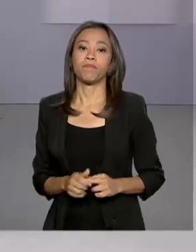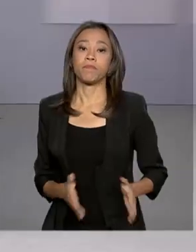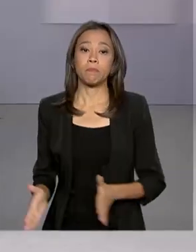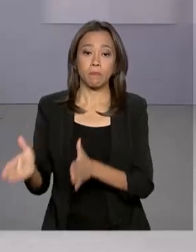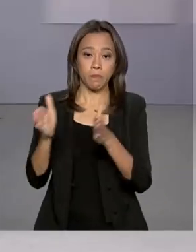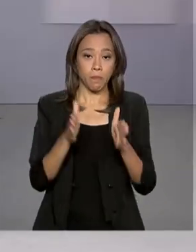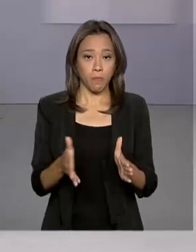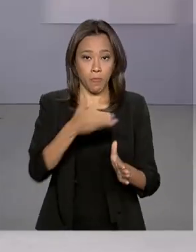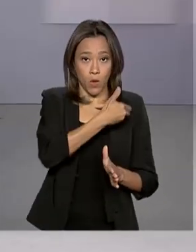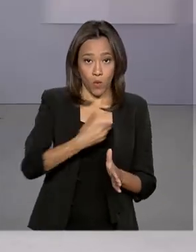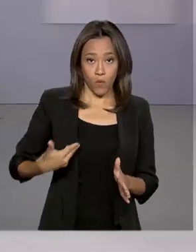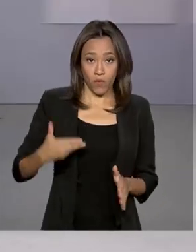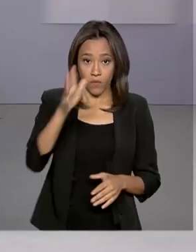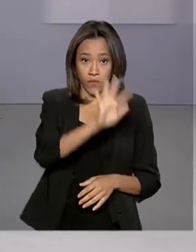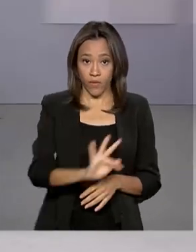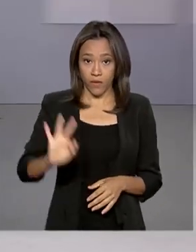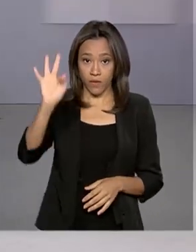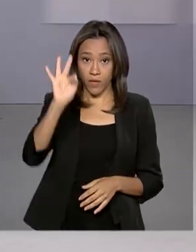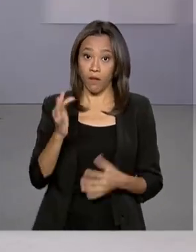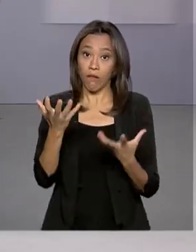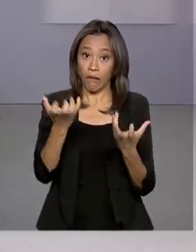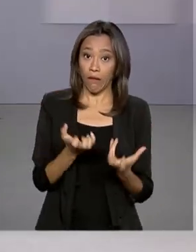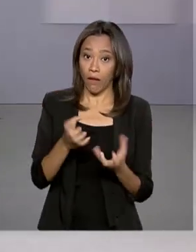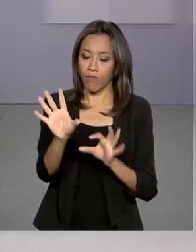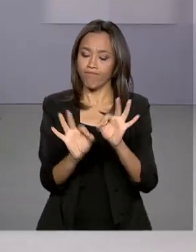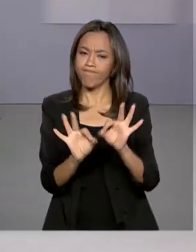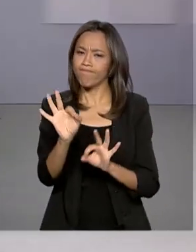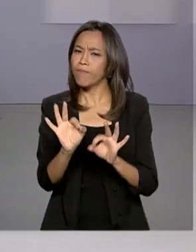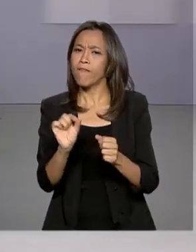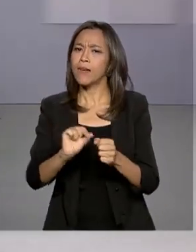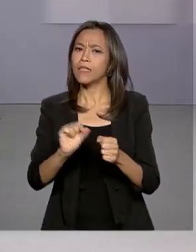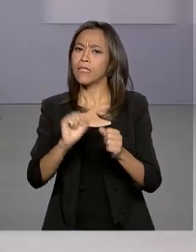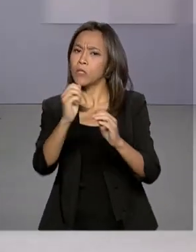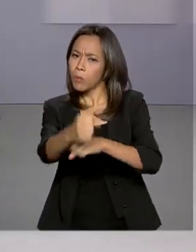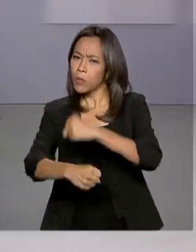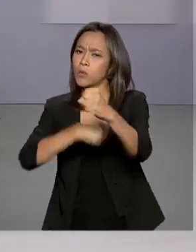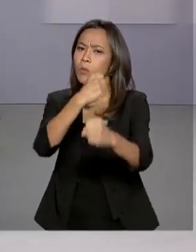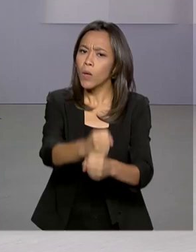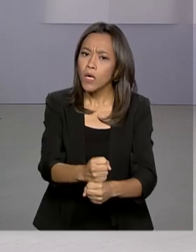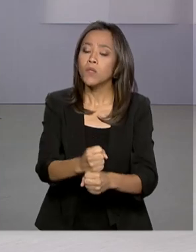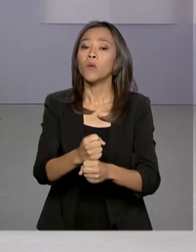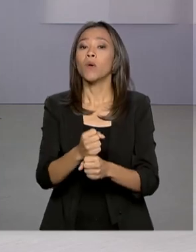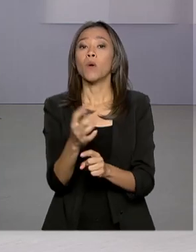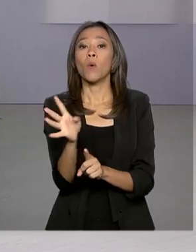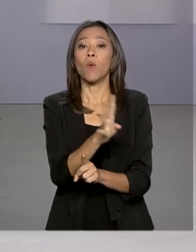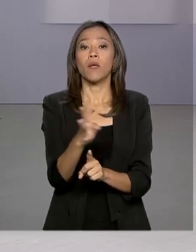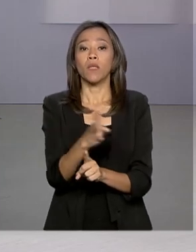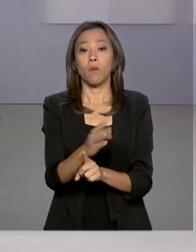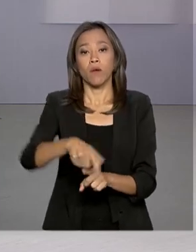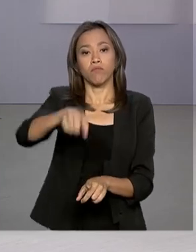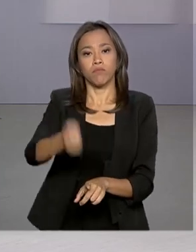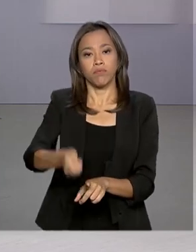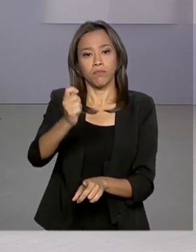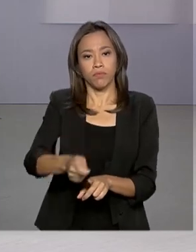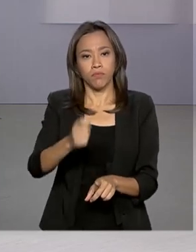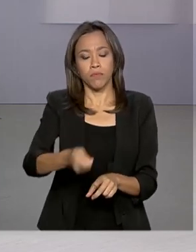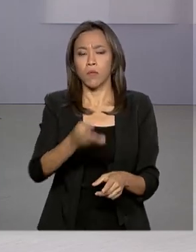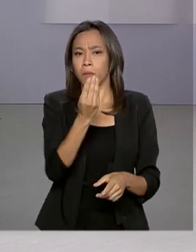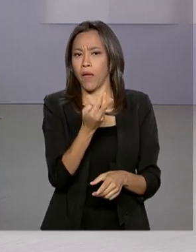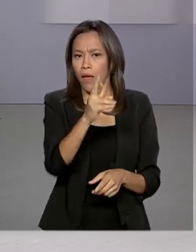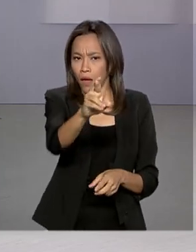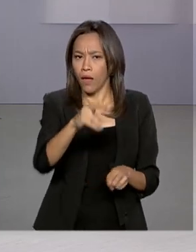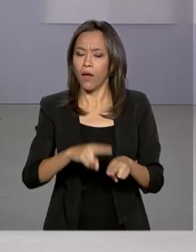O Governo Federal pretende realizar, no ano que vem, 44 leilões de concessão em rodovias, ferrovias,